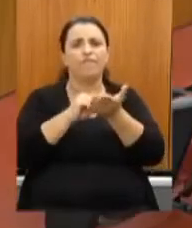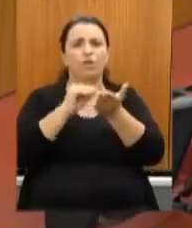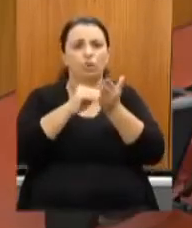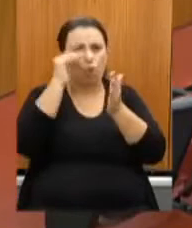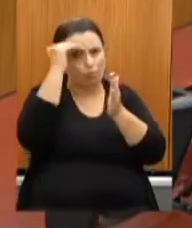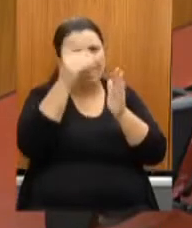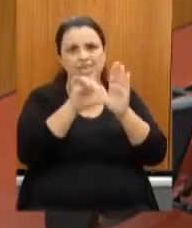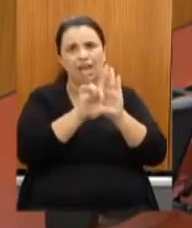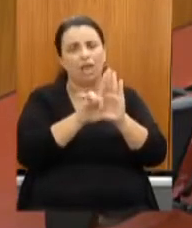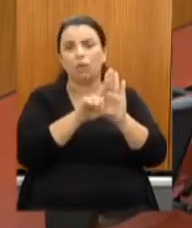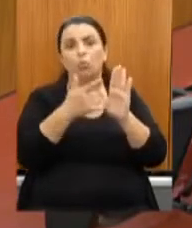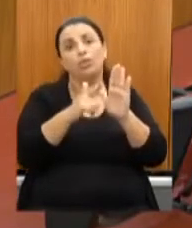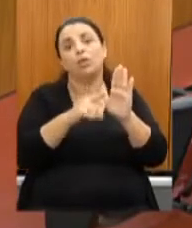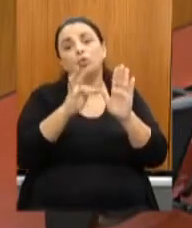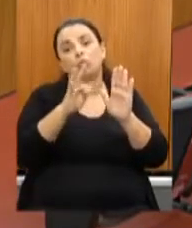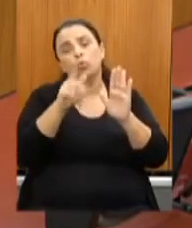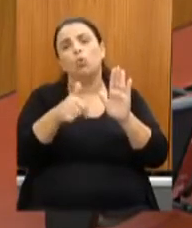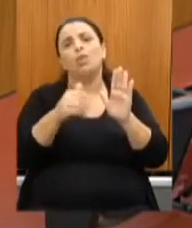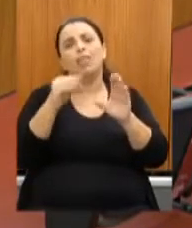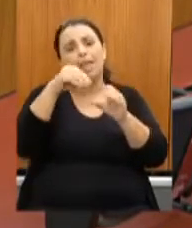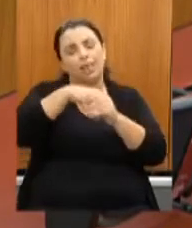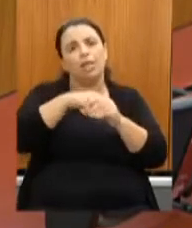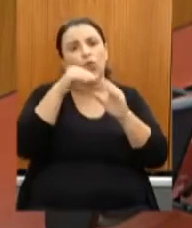Obrigado, secretário Leônidas,